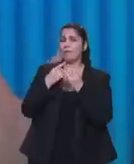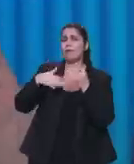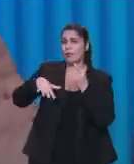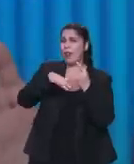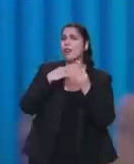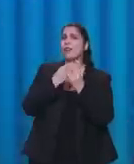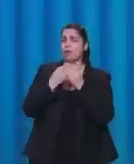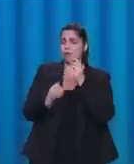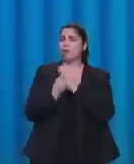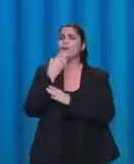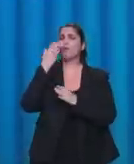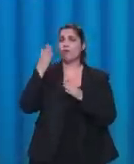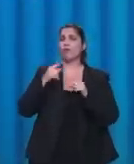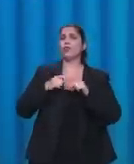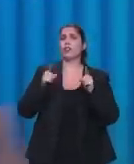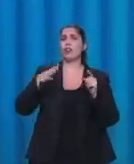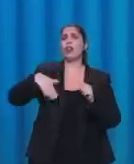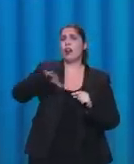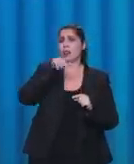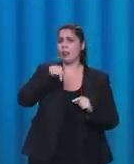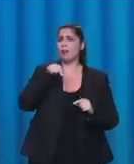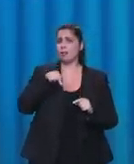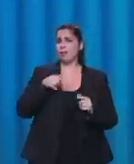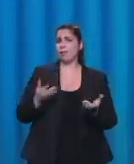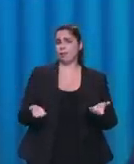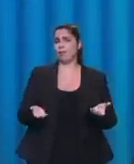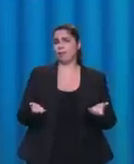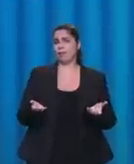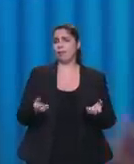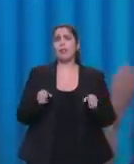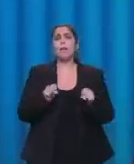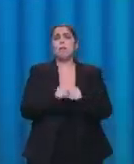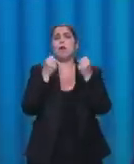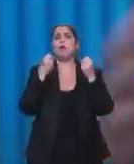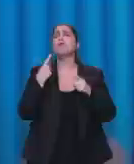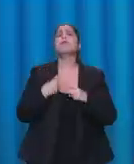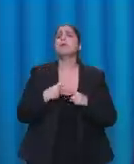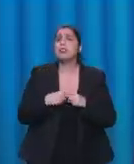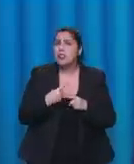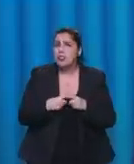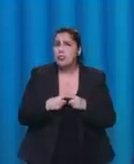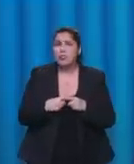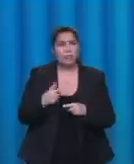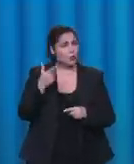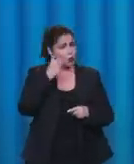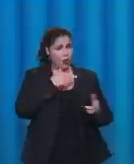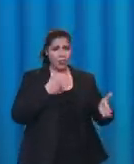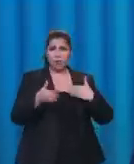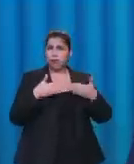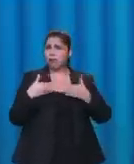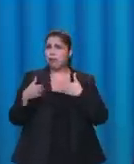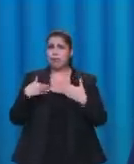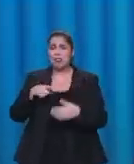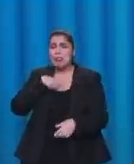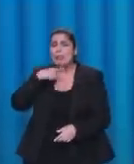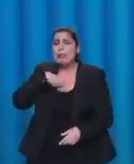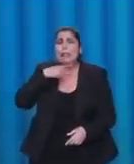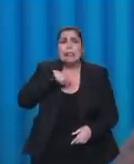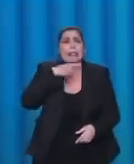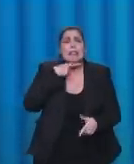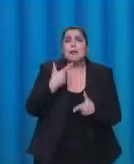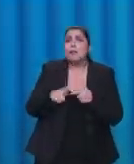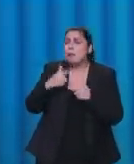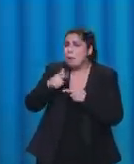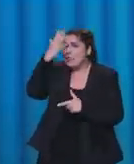Chapuri, a terra do Chico Mendes, aquilo foi destruído, porque não tem acesso a mercado, não tem nada, e essa é a grande questão. Nunca teve o